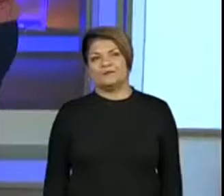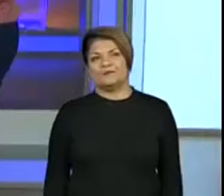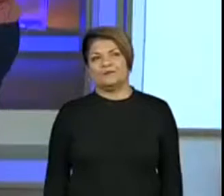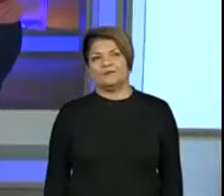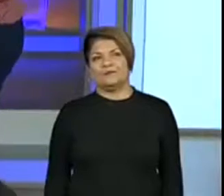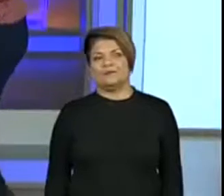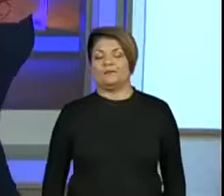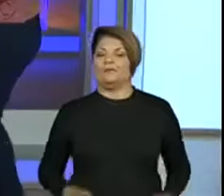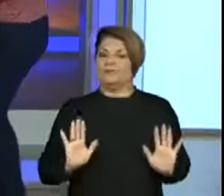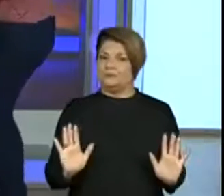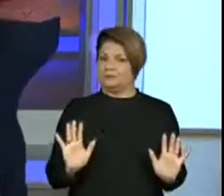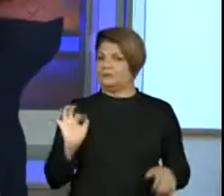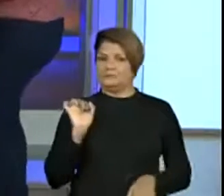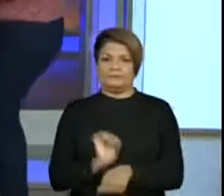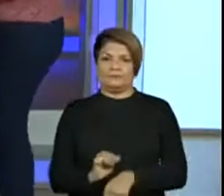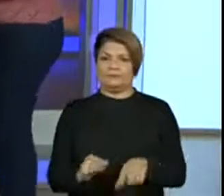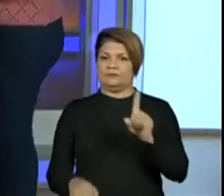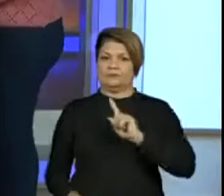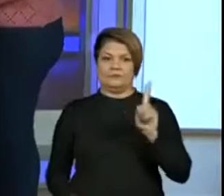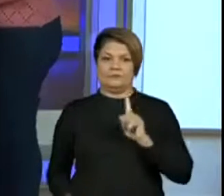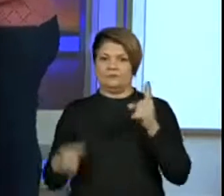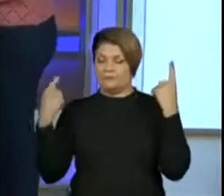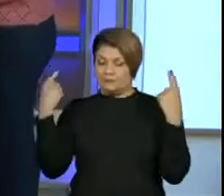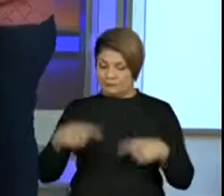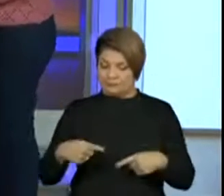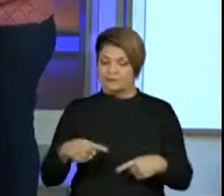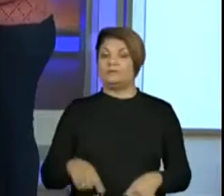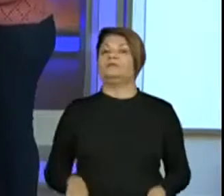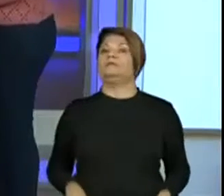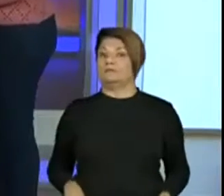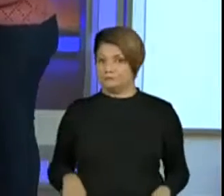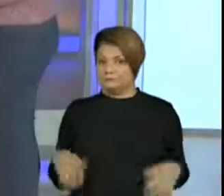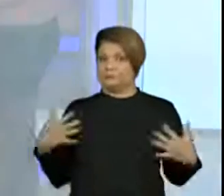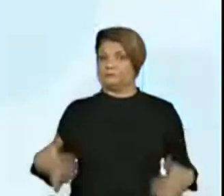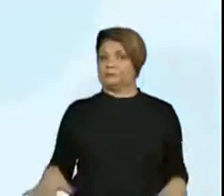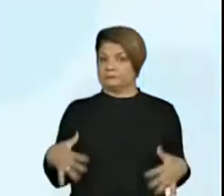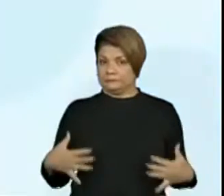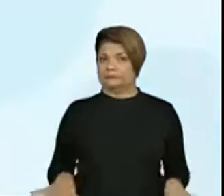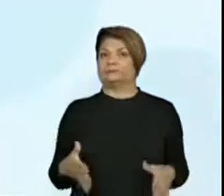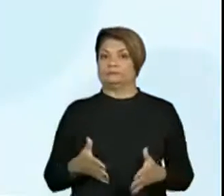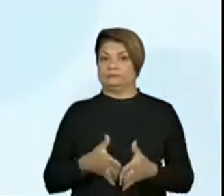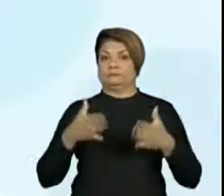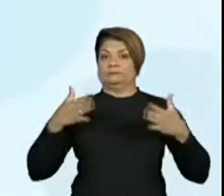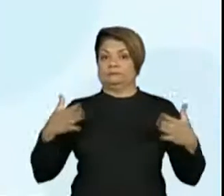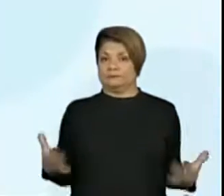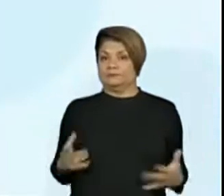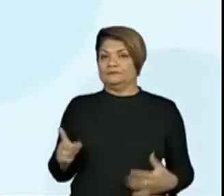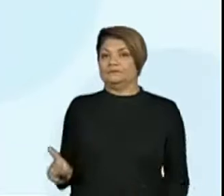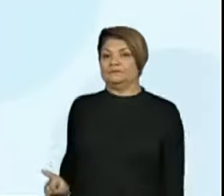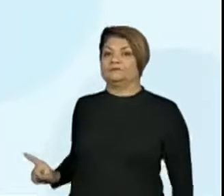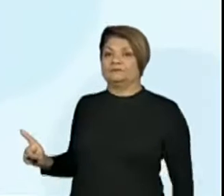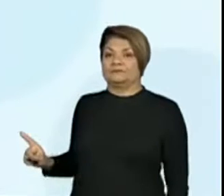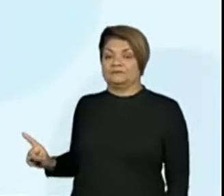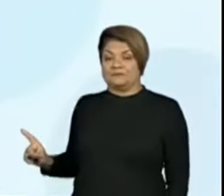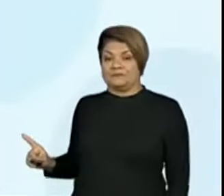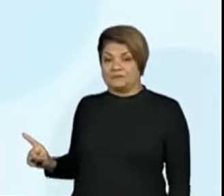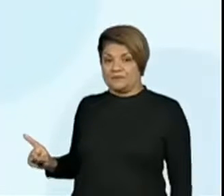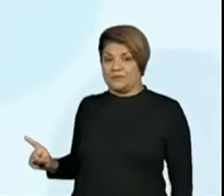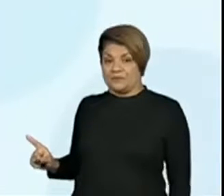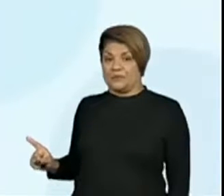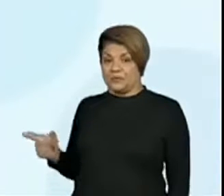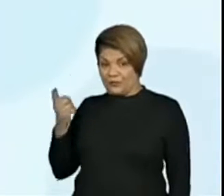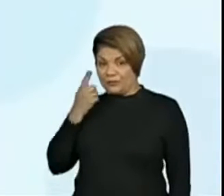Ah, mas ele não parou por aí no seu desafio, não é? Agora o desafio foi muito maior, hein, professora? Exatamente. Ele pegou